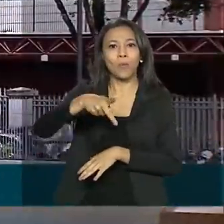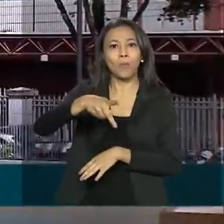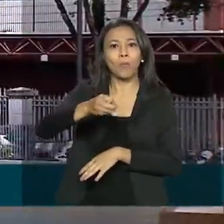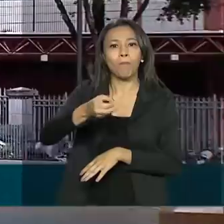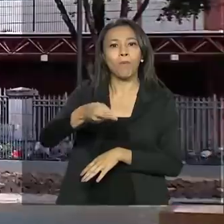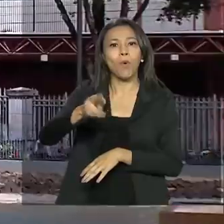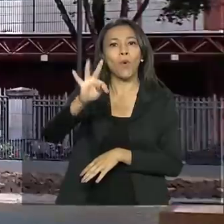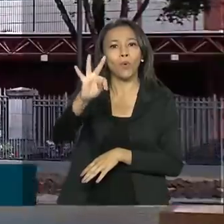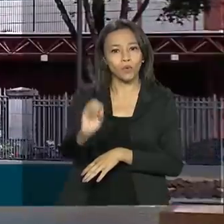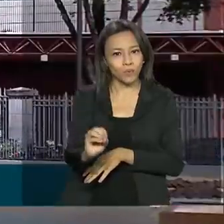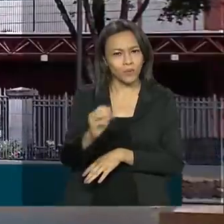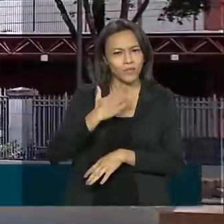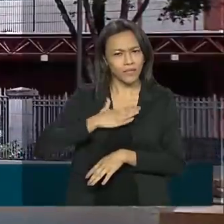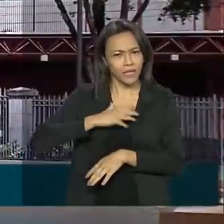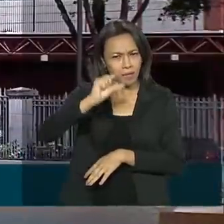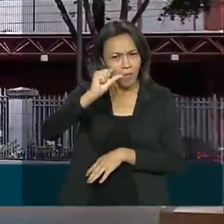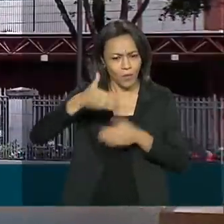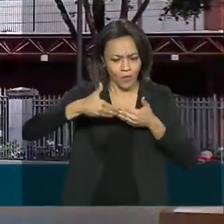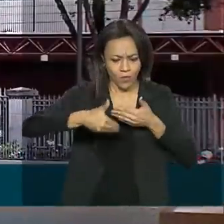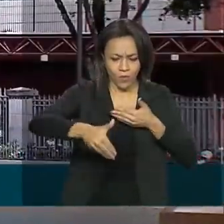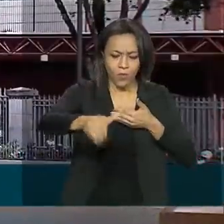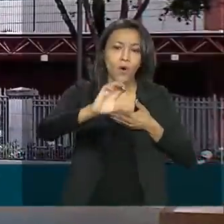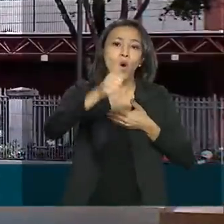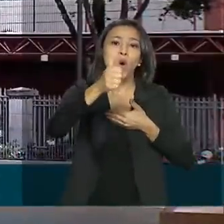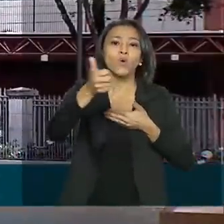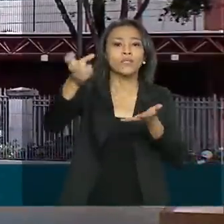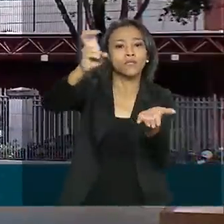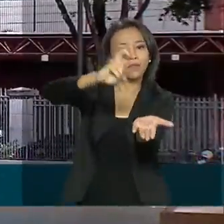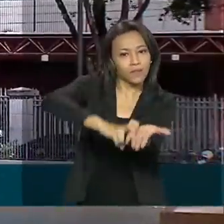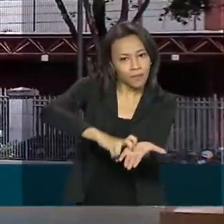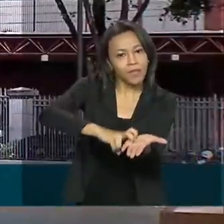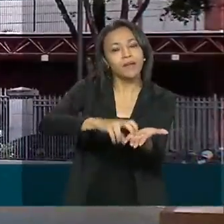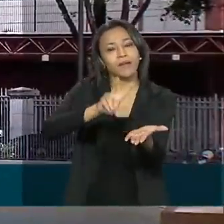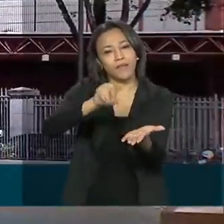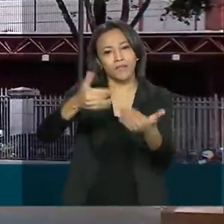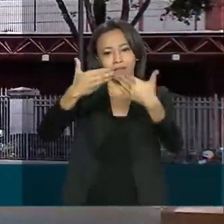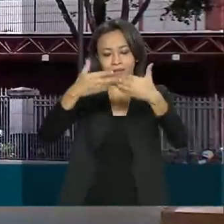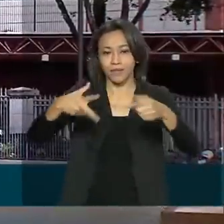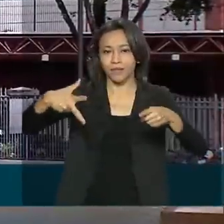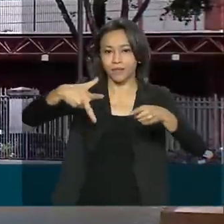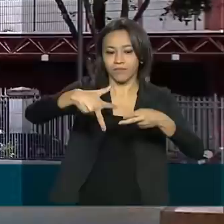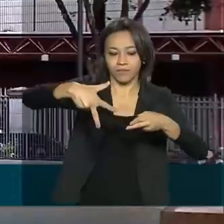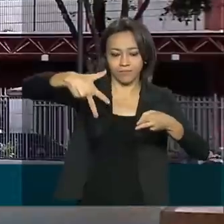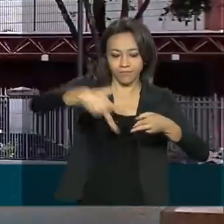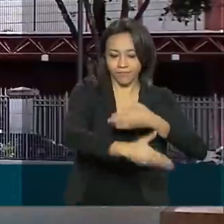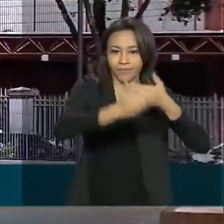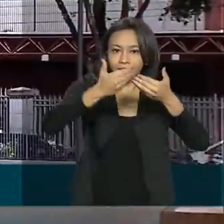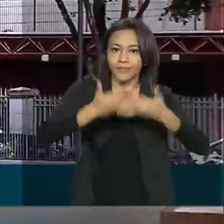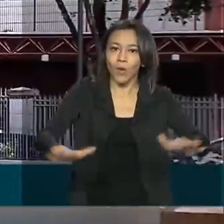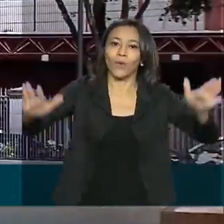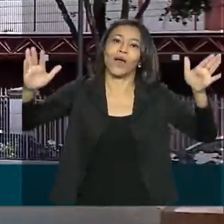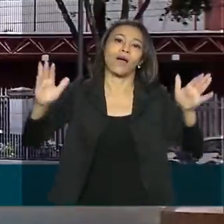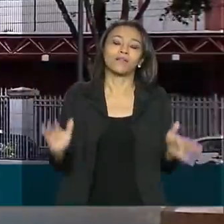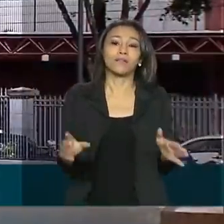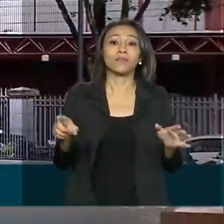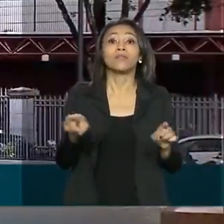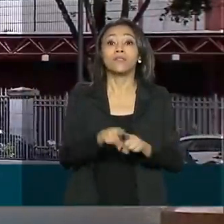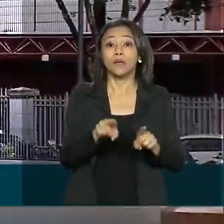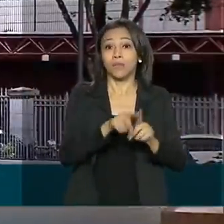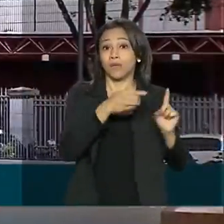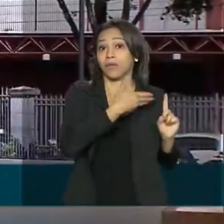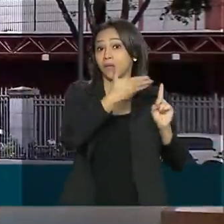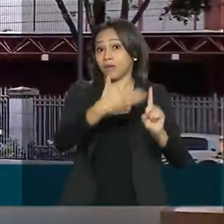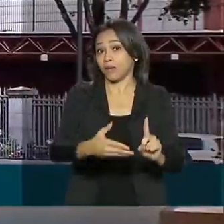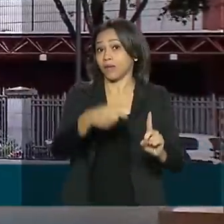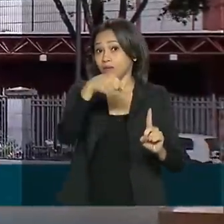que vai ser inaugurado logo mais às 11 horas da manhã pelo presidente Jair Bolsonaro e pelo ministro do Desenvolvimento Regional, Rogério